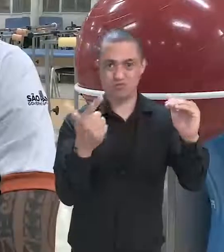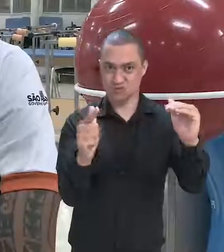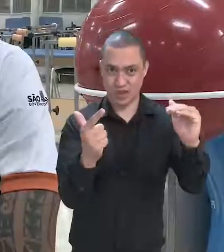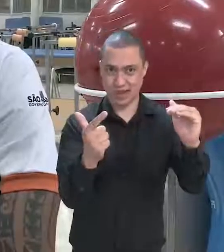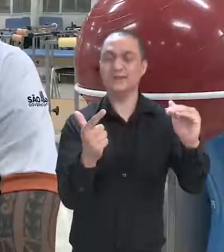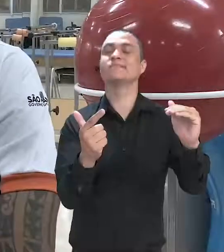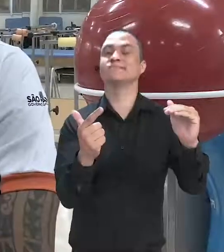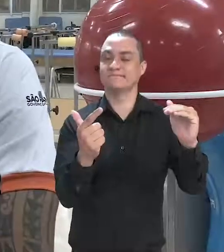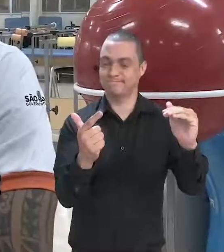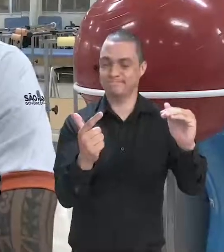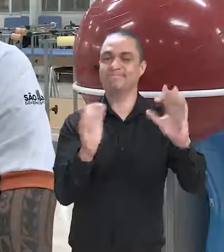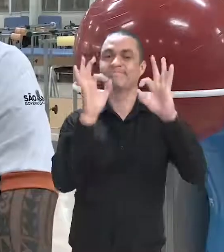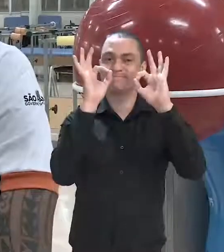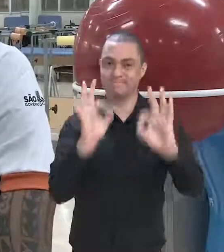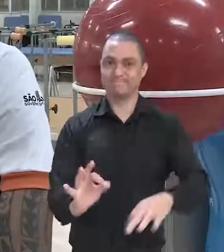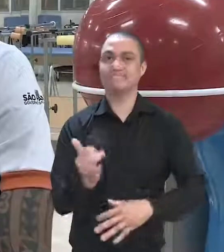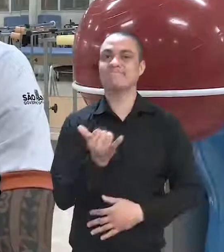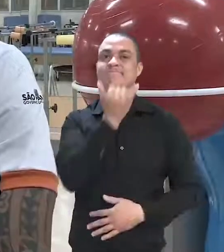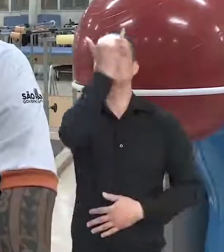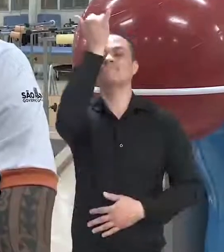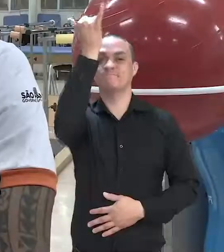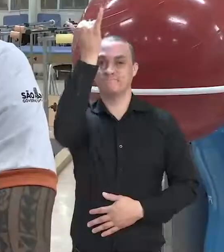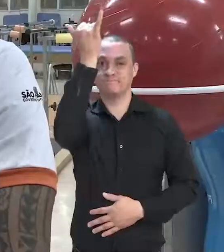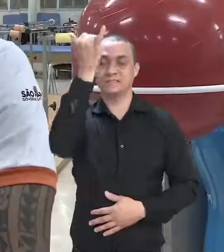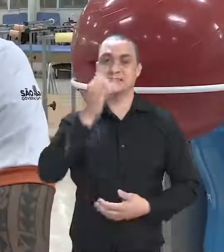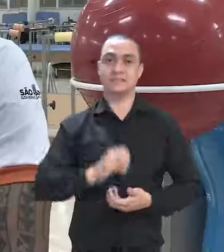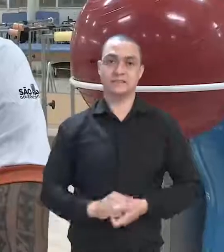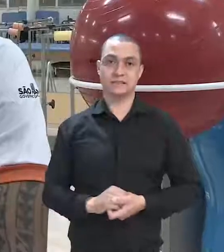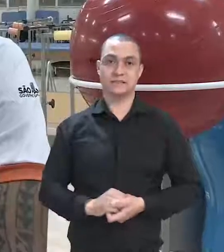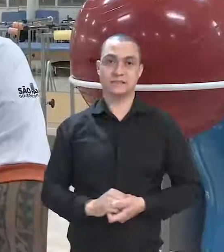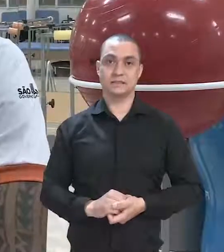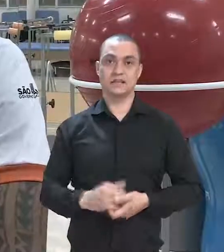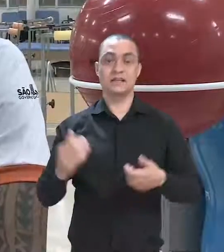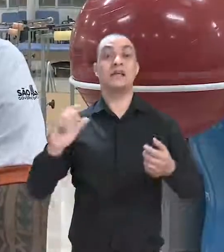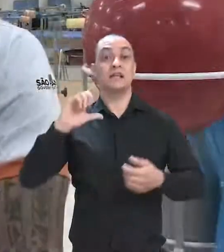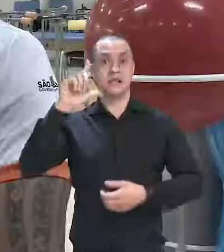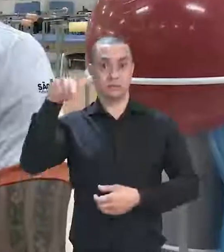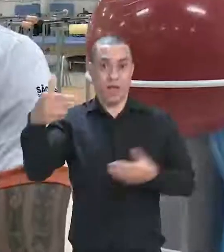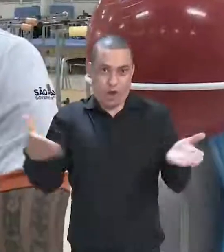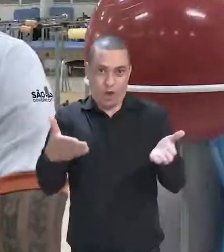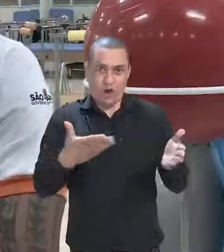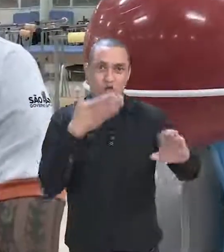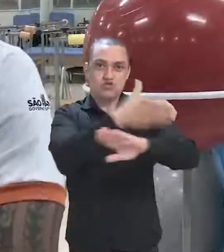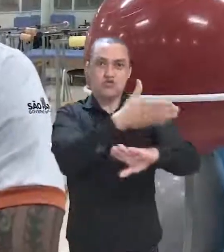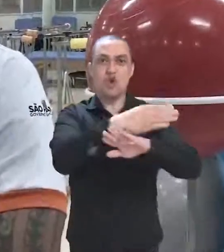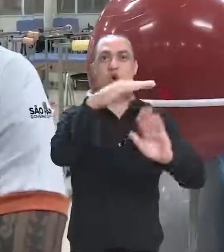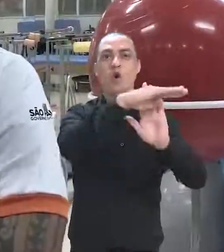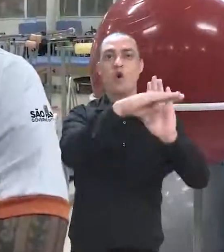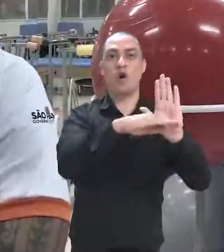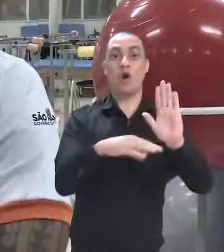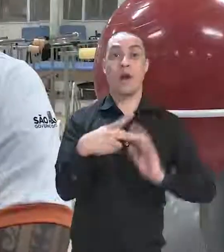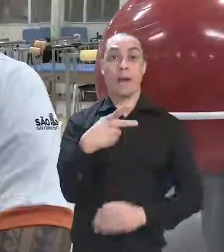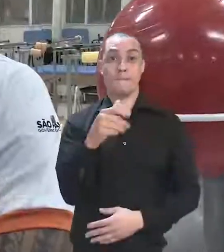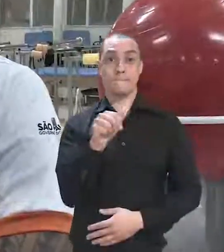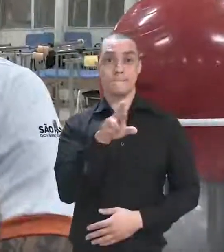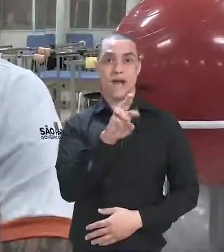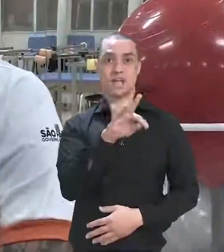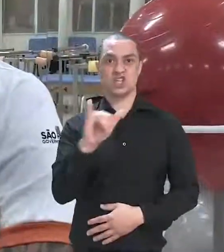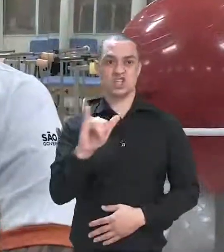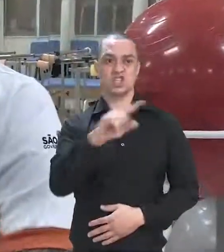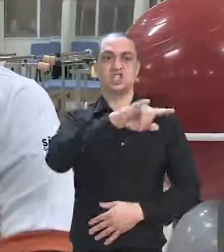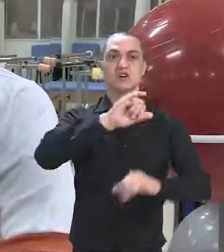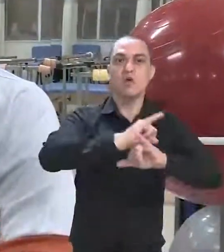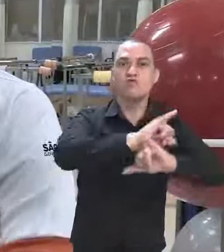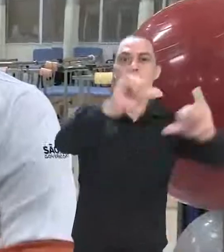respeito com as coisas, acontece, do programa parte, de